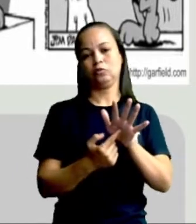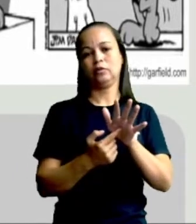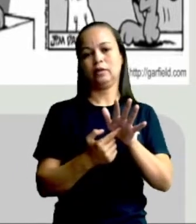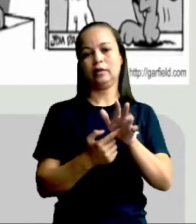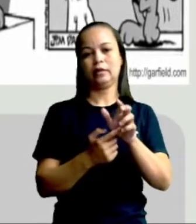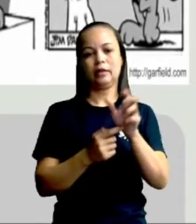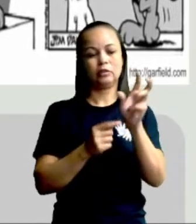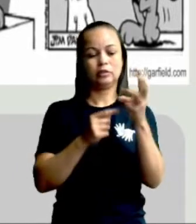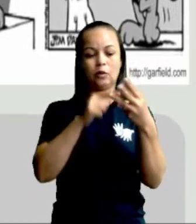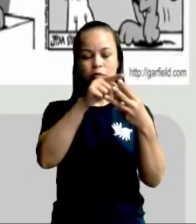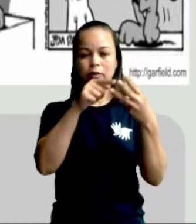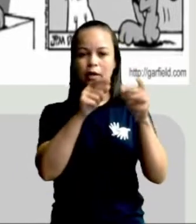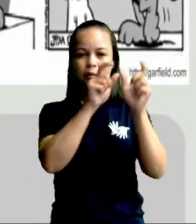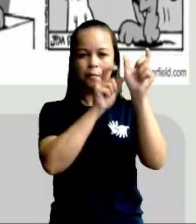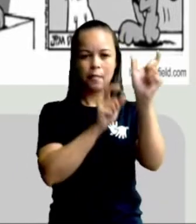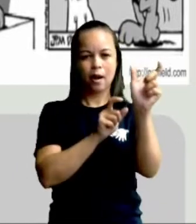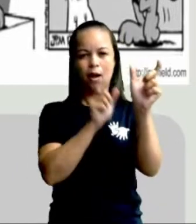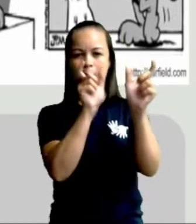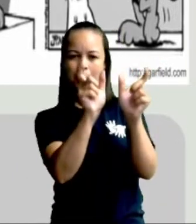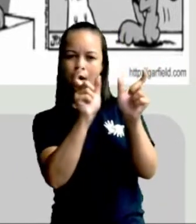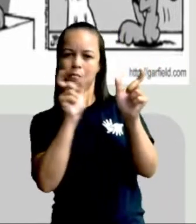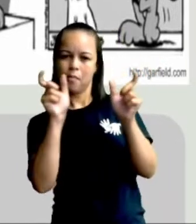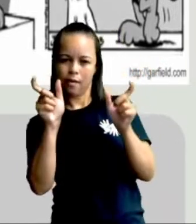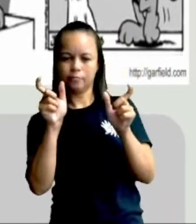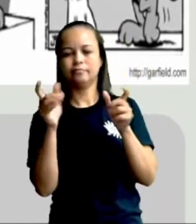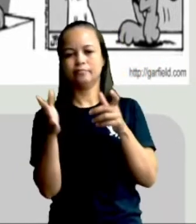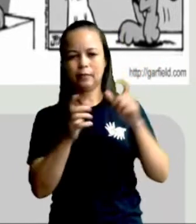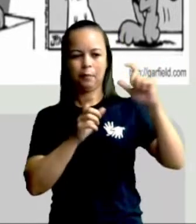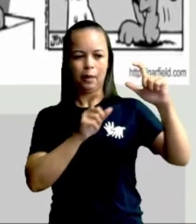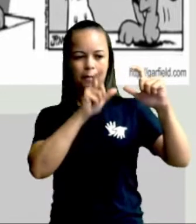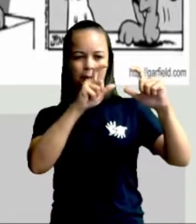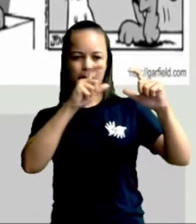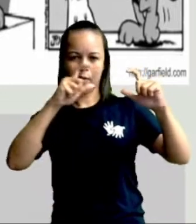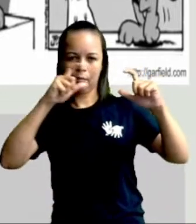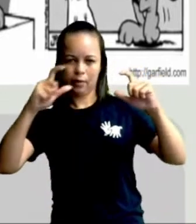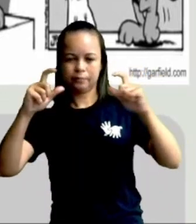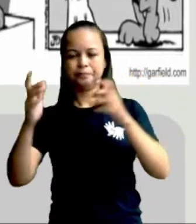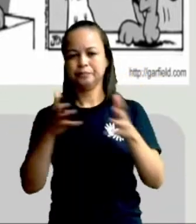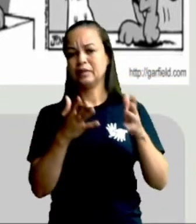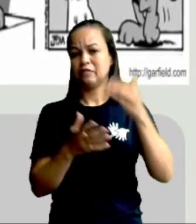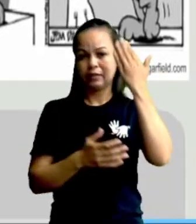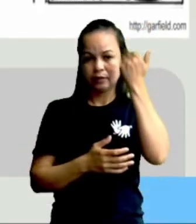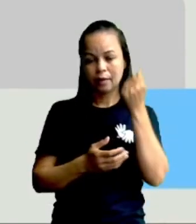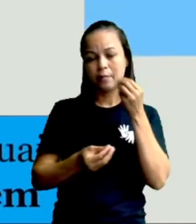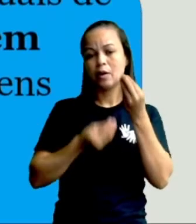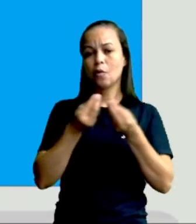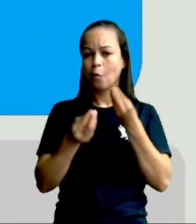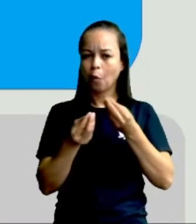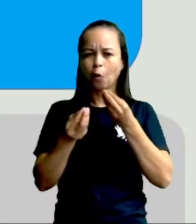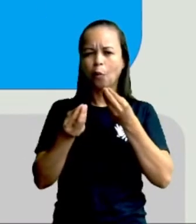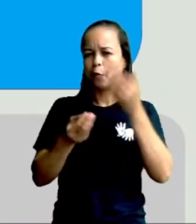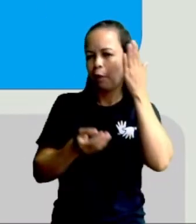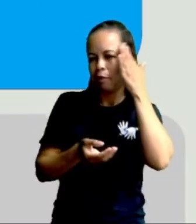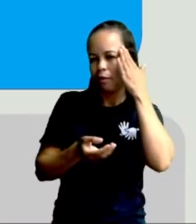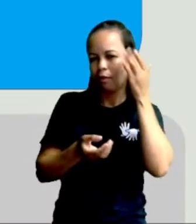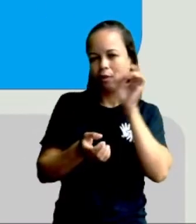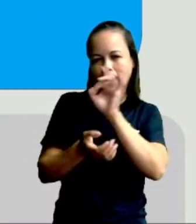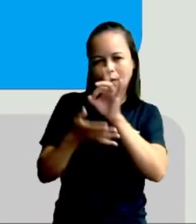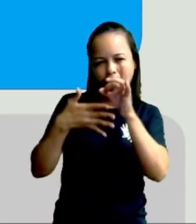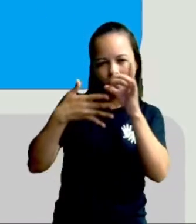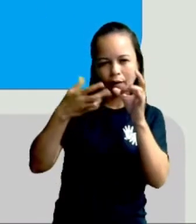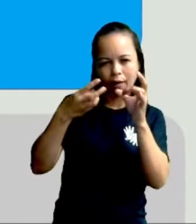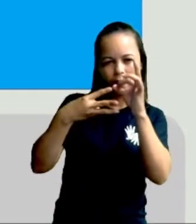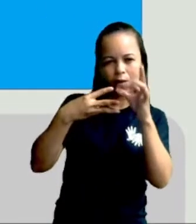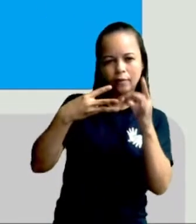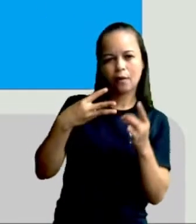acontecendo nessa história, certo? A gente vai saber um pouquinho a interpretação. Bom, e aí a gente